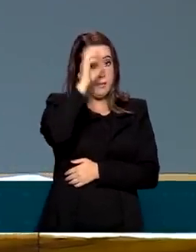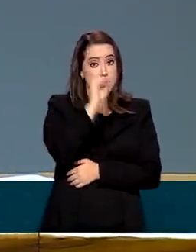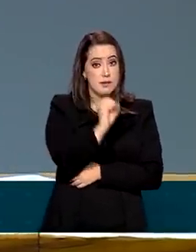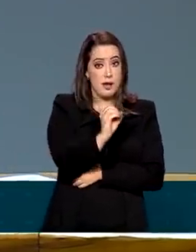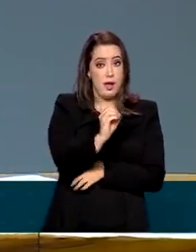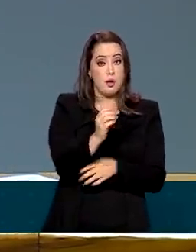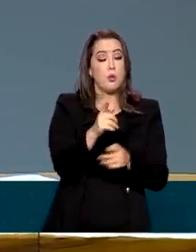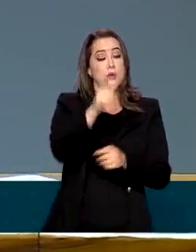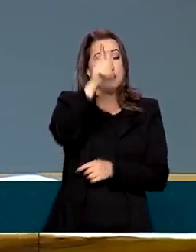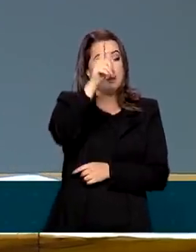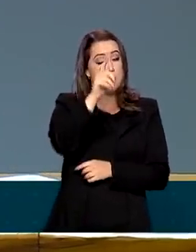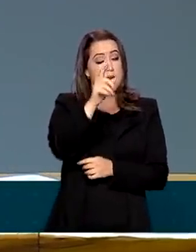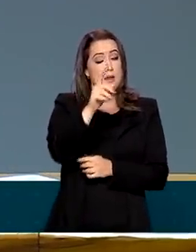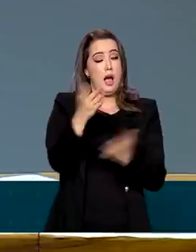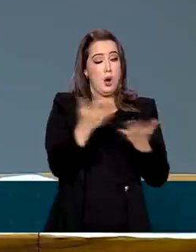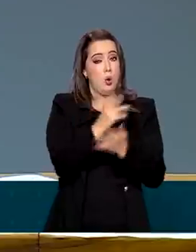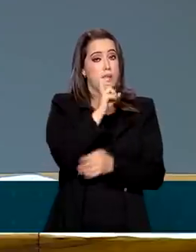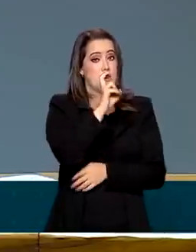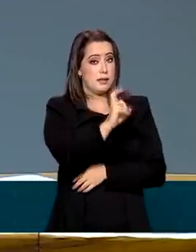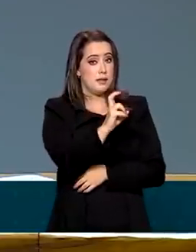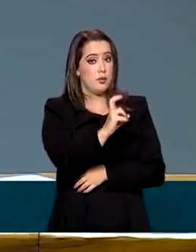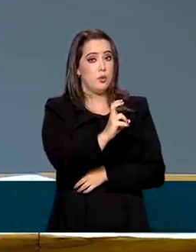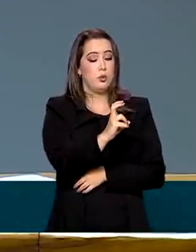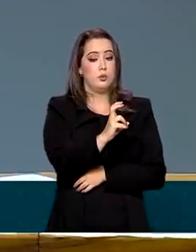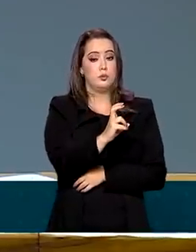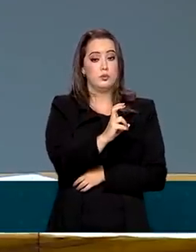Brasil era quatro, foi para nove, era cinco, foi para dez.